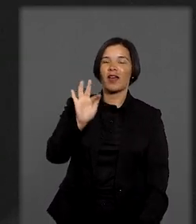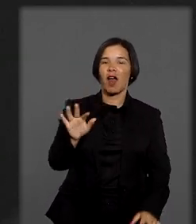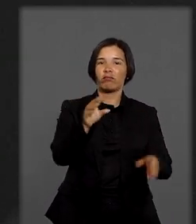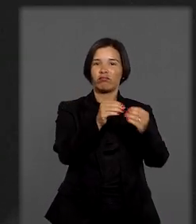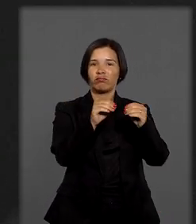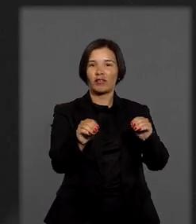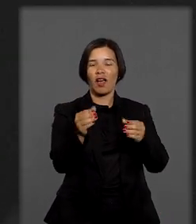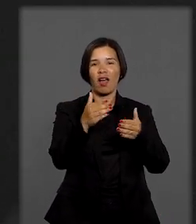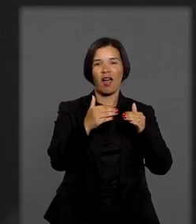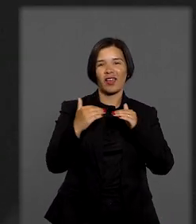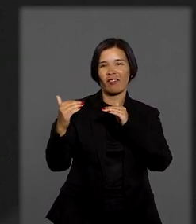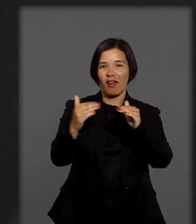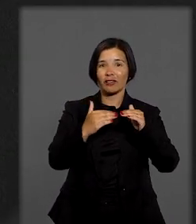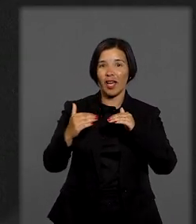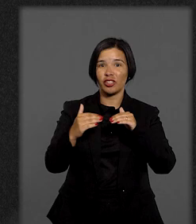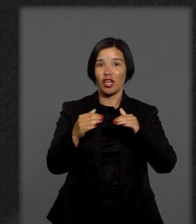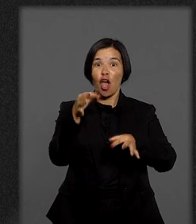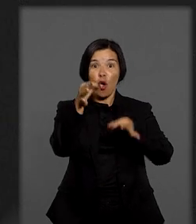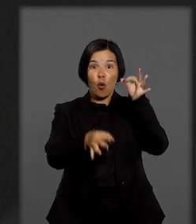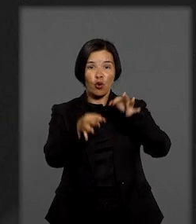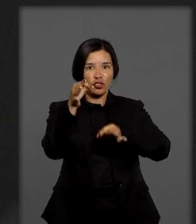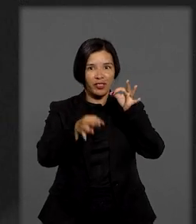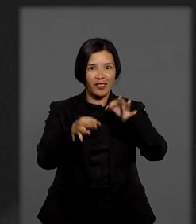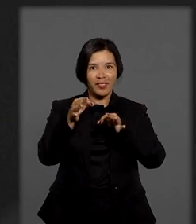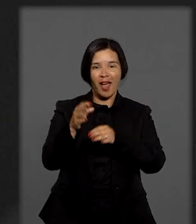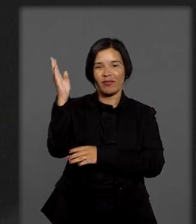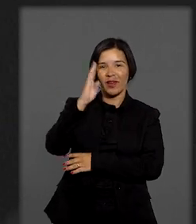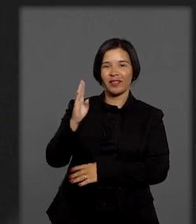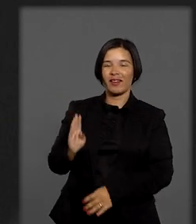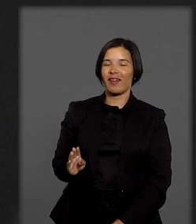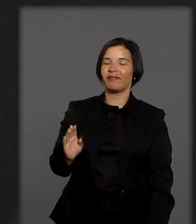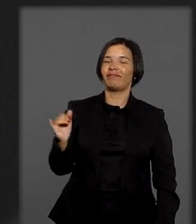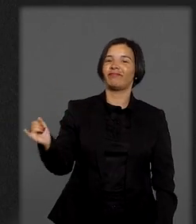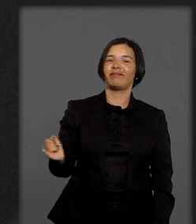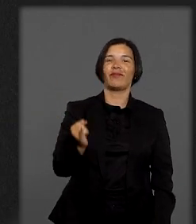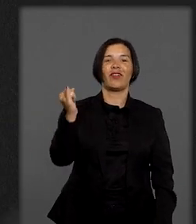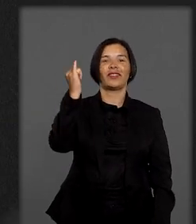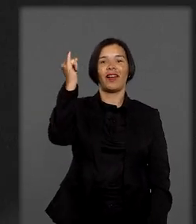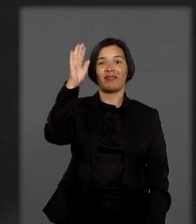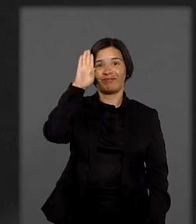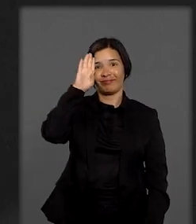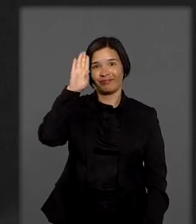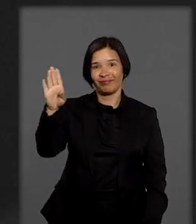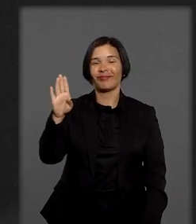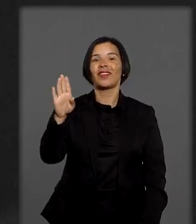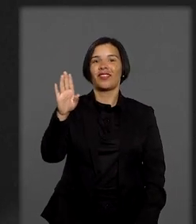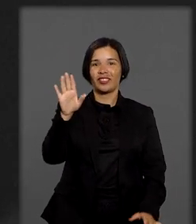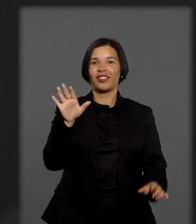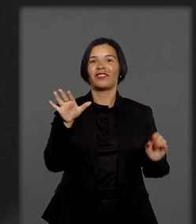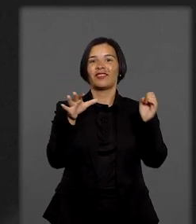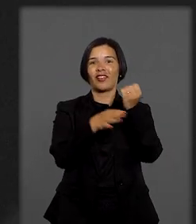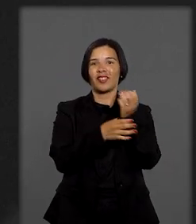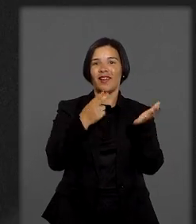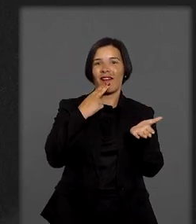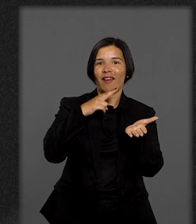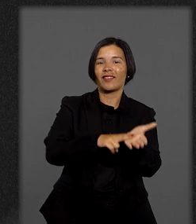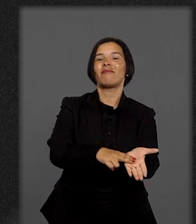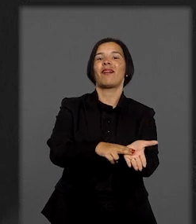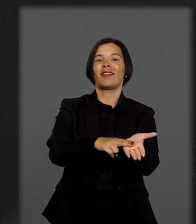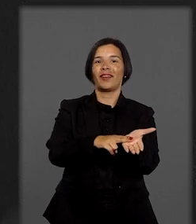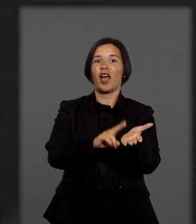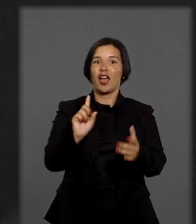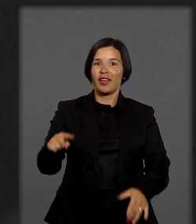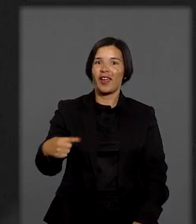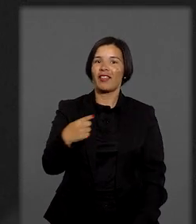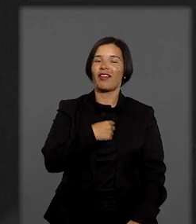preconizar a igualdade, o Judiciário brasileiro foi fundamental para fazer valer a nossa carta magna